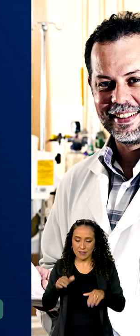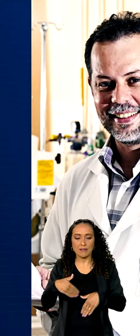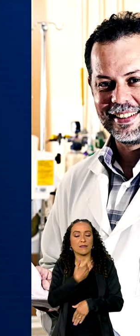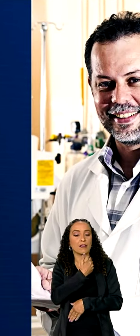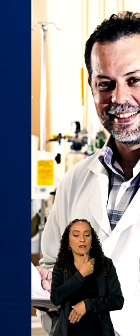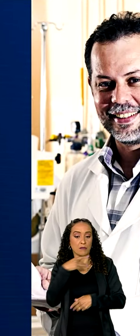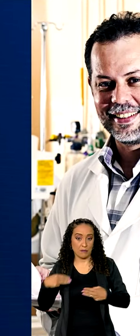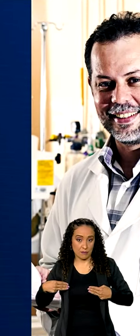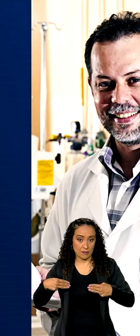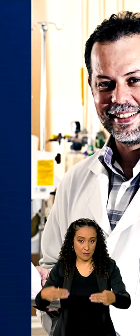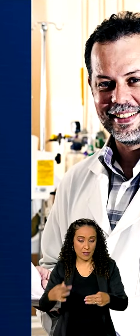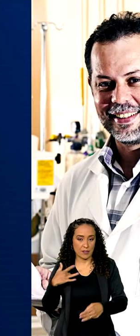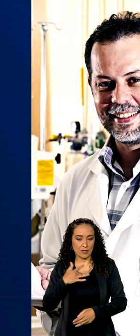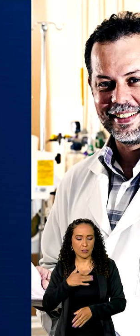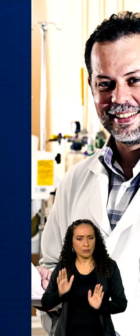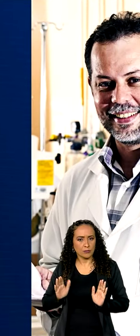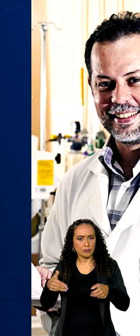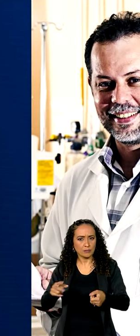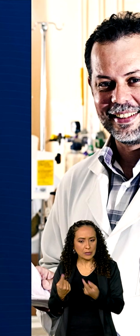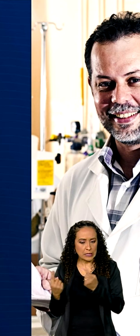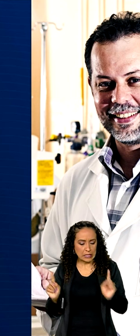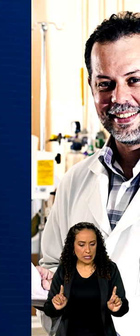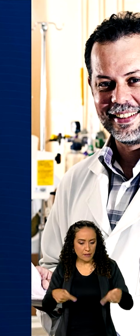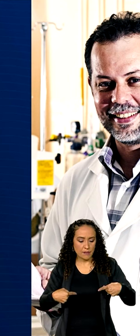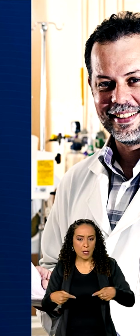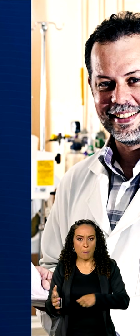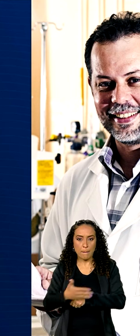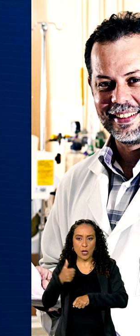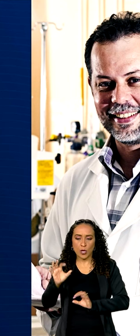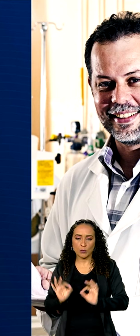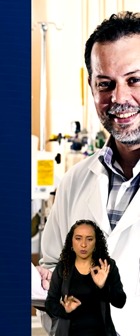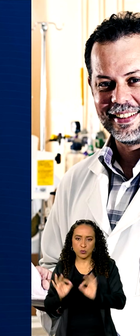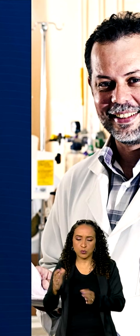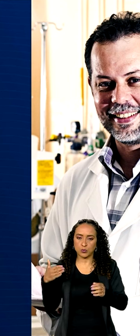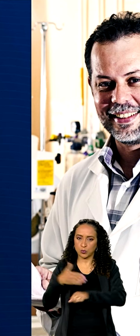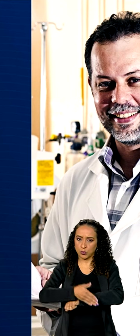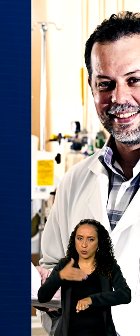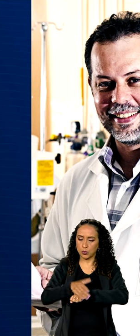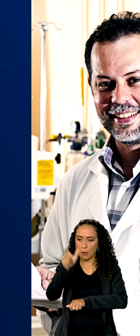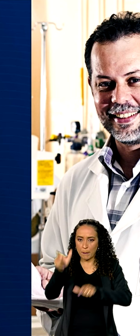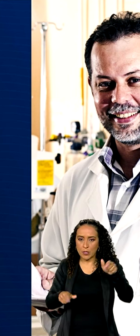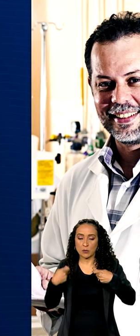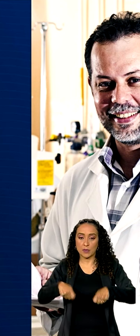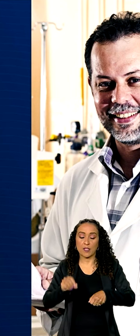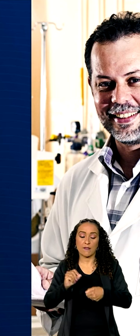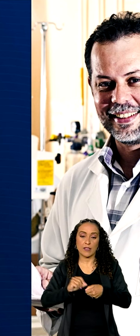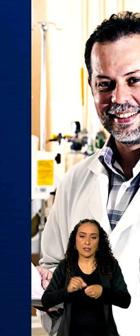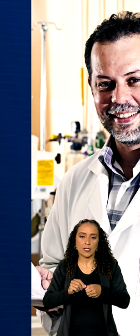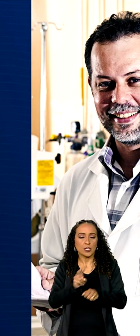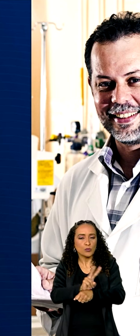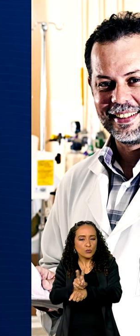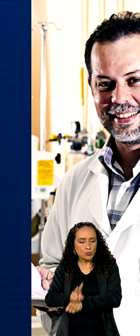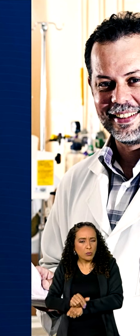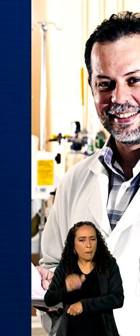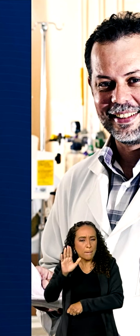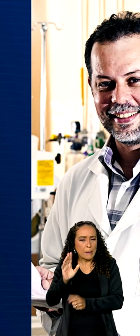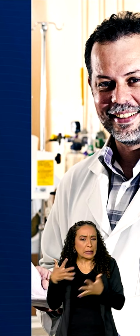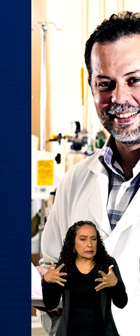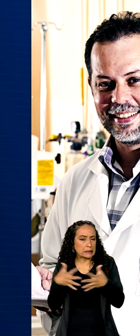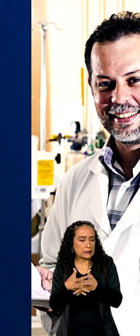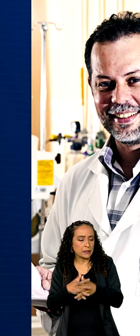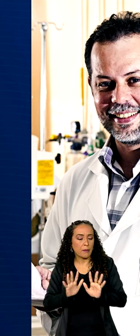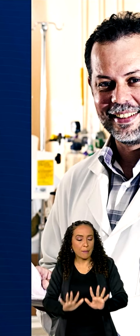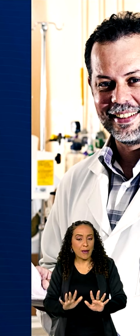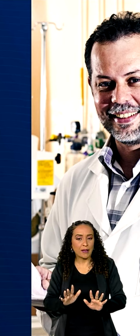Saúde encara o desafio de melhorar o fluxo do atendimento para quem precisa fazer tratamentos mais complexos. Mas acaba